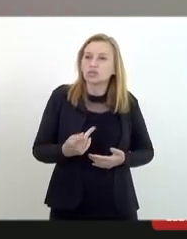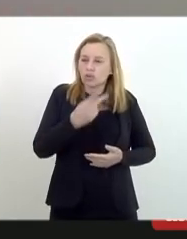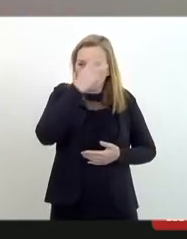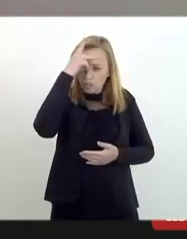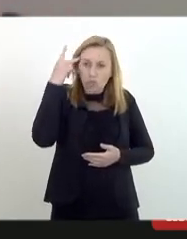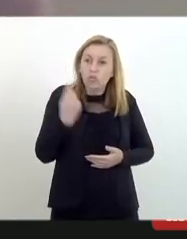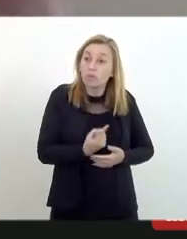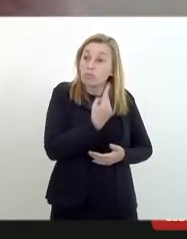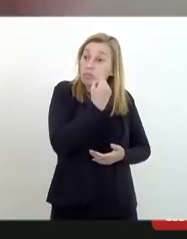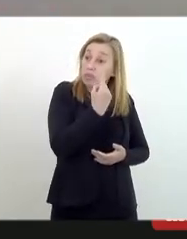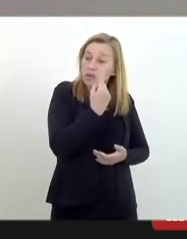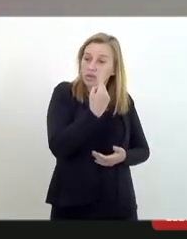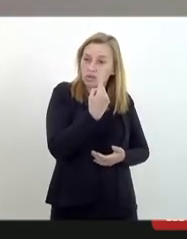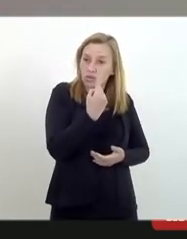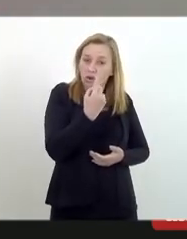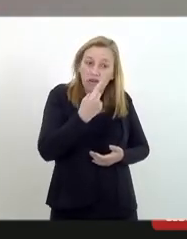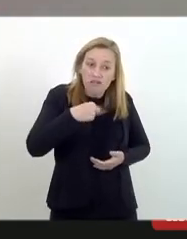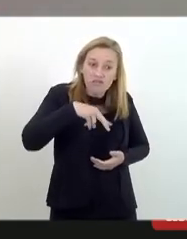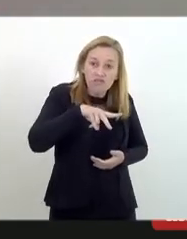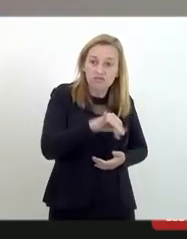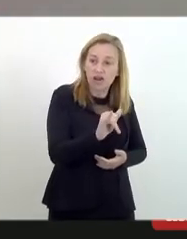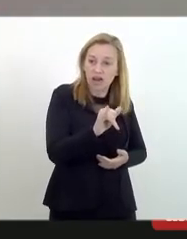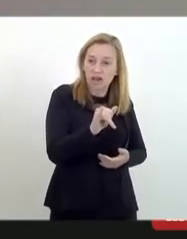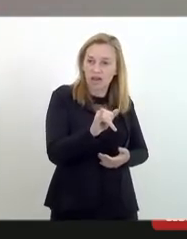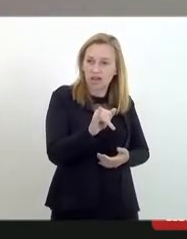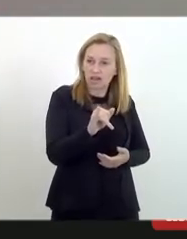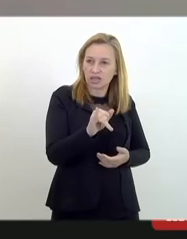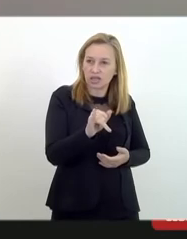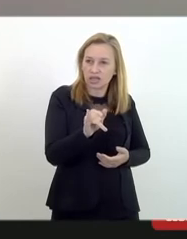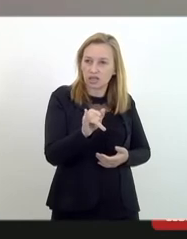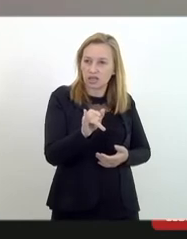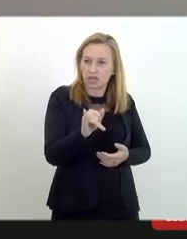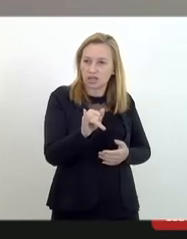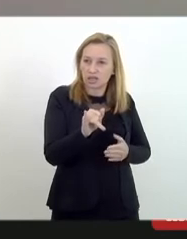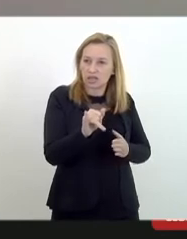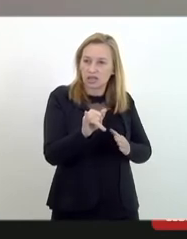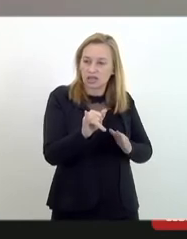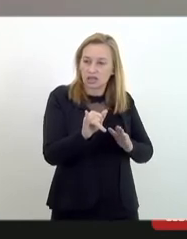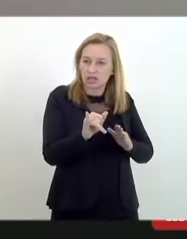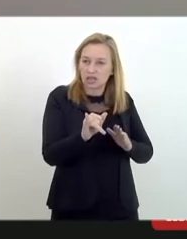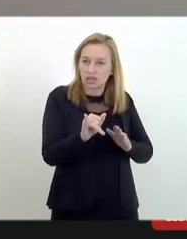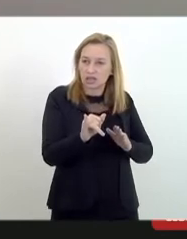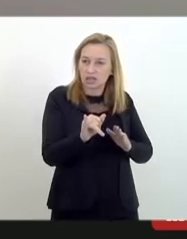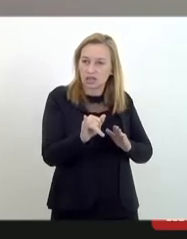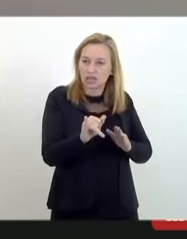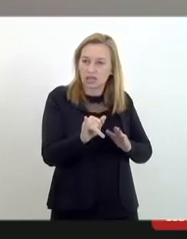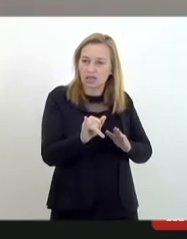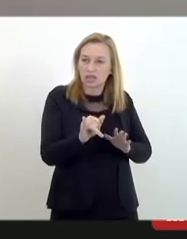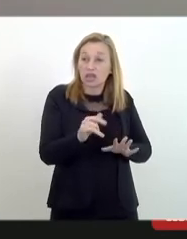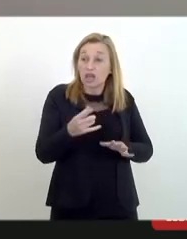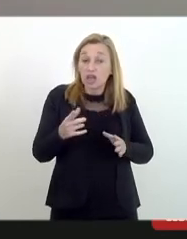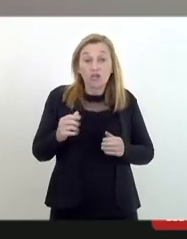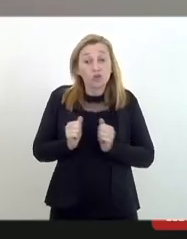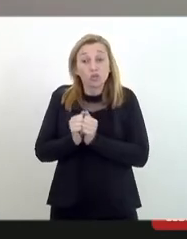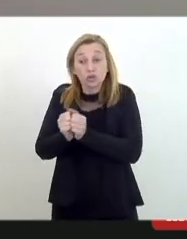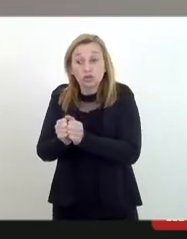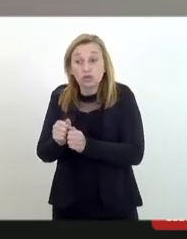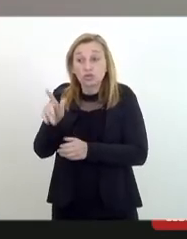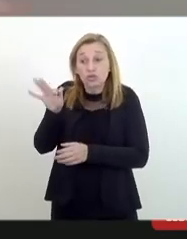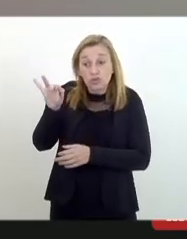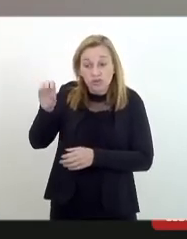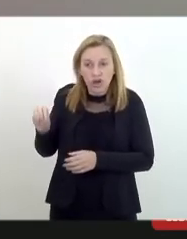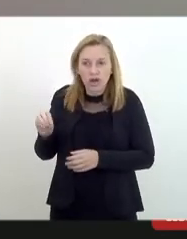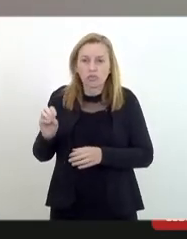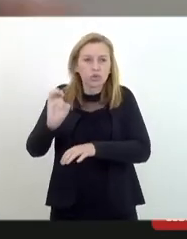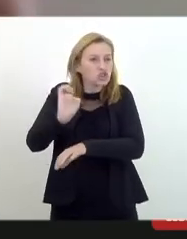vai isso que nós precisamos enfrentar eu vou na trilha do caminho do encaminhamento feito pelo doutor Fábio é nesse sentido o